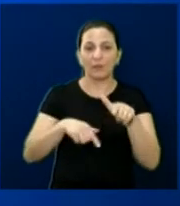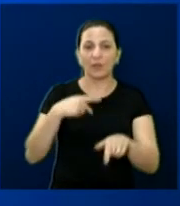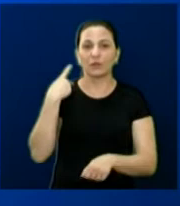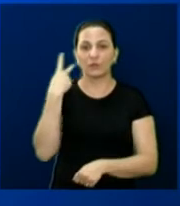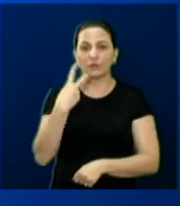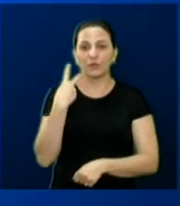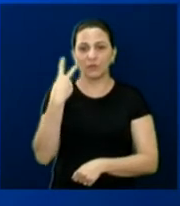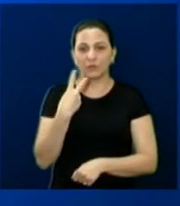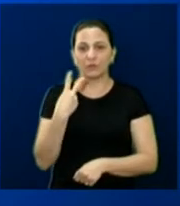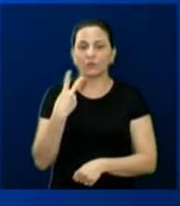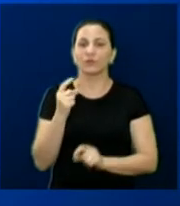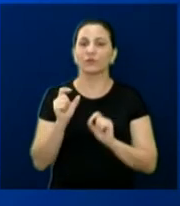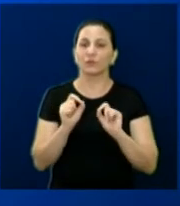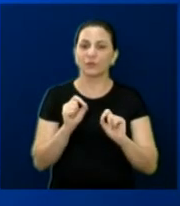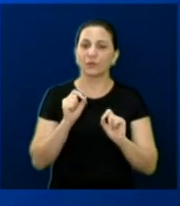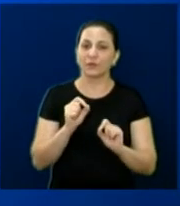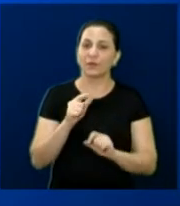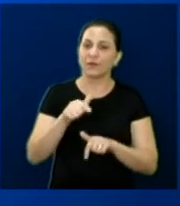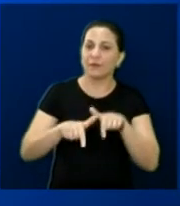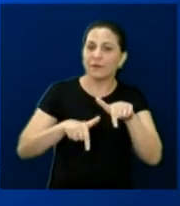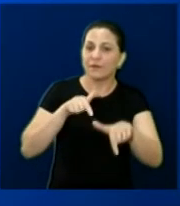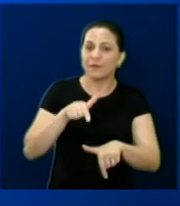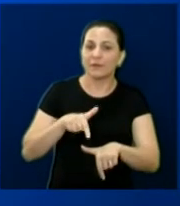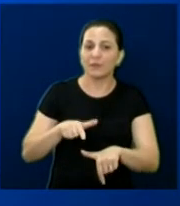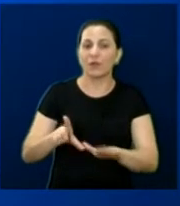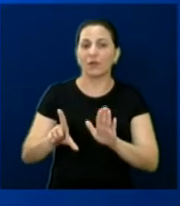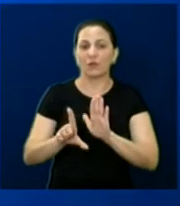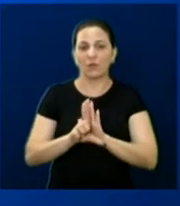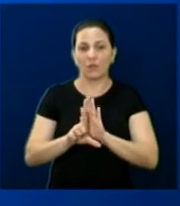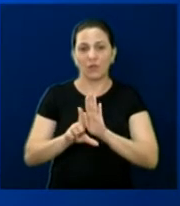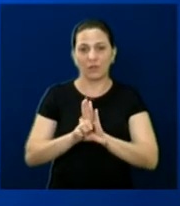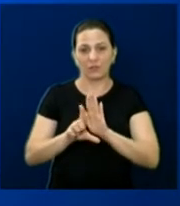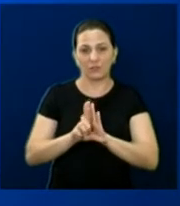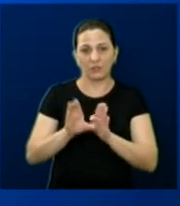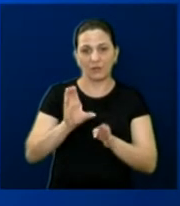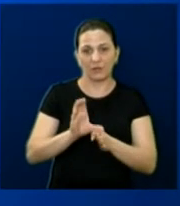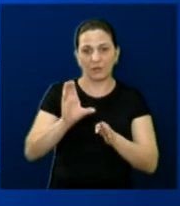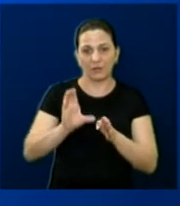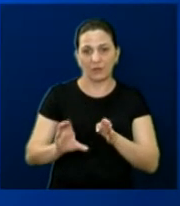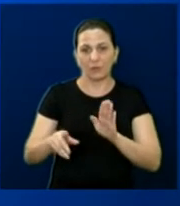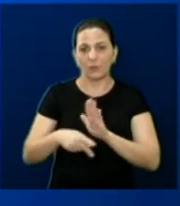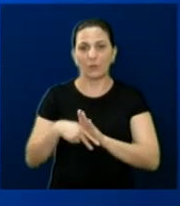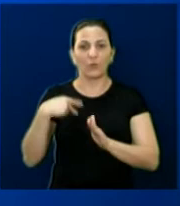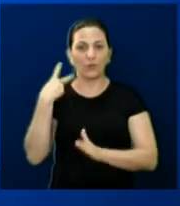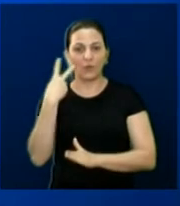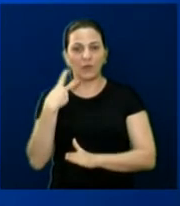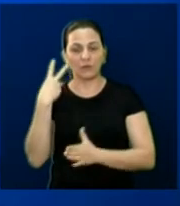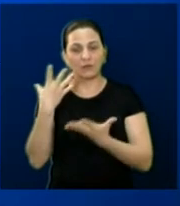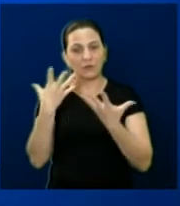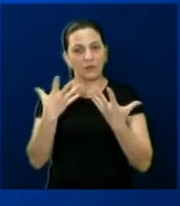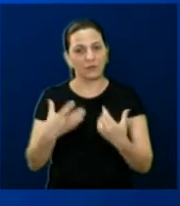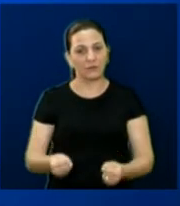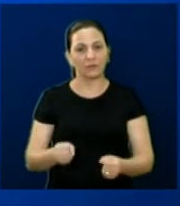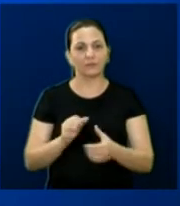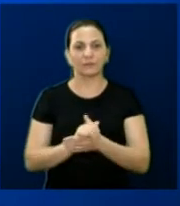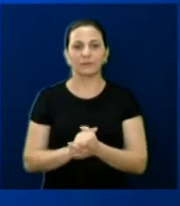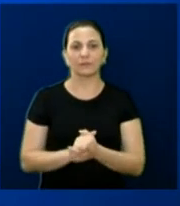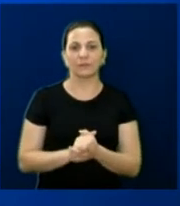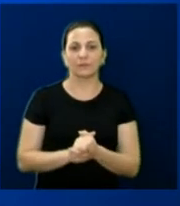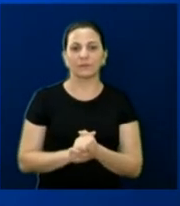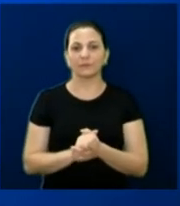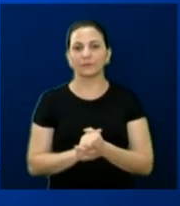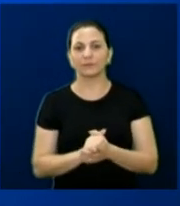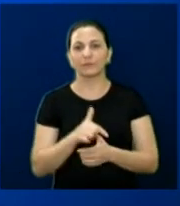enfim, é mais um trabalho que o Legislativo apresenta, e estamos sendo atendidos. Então,